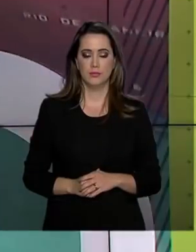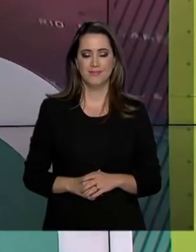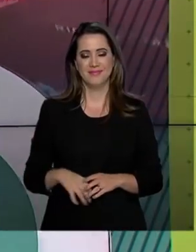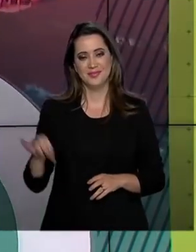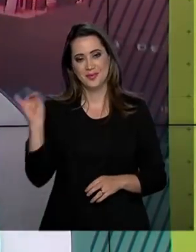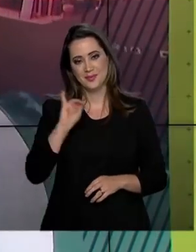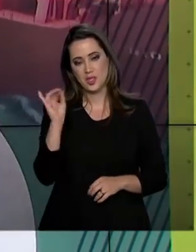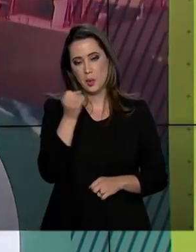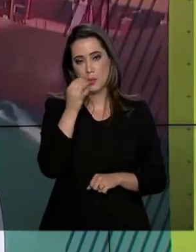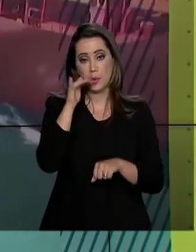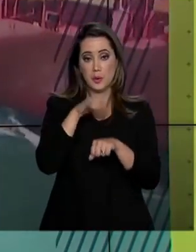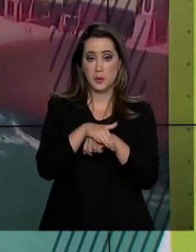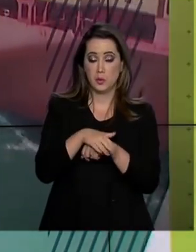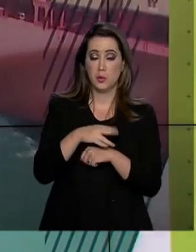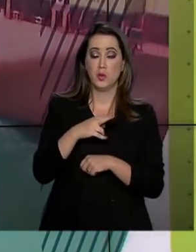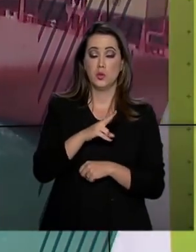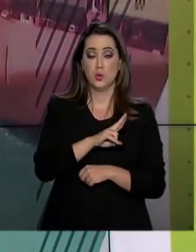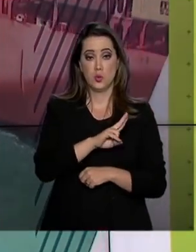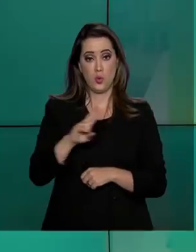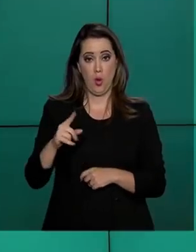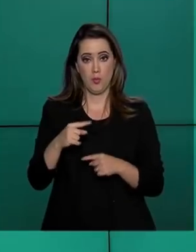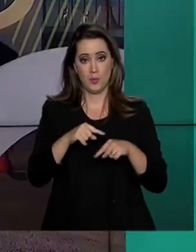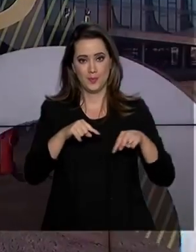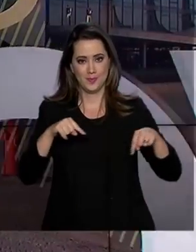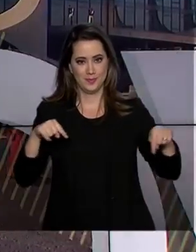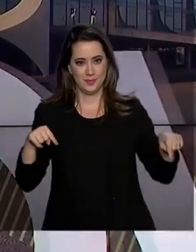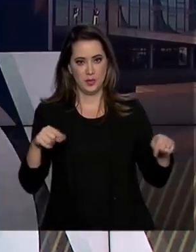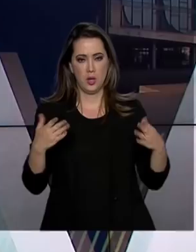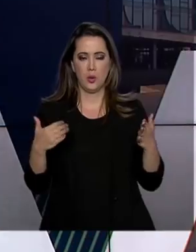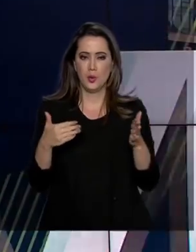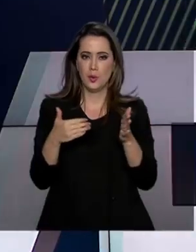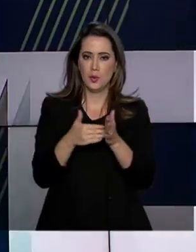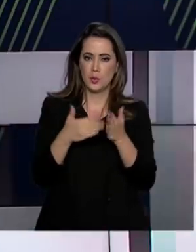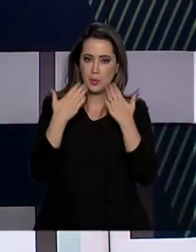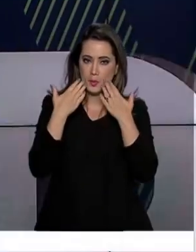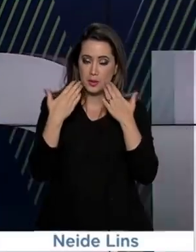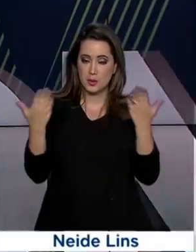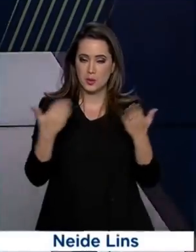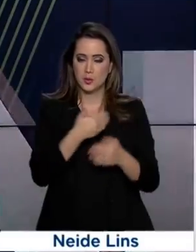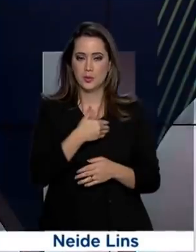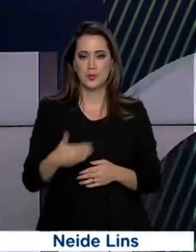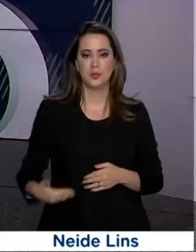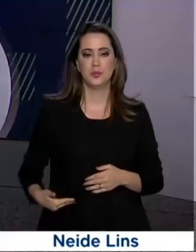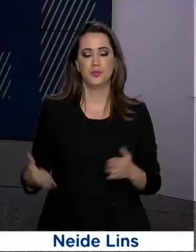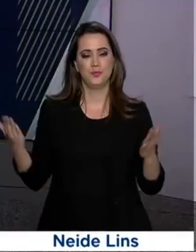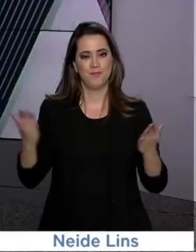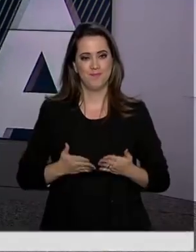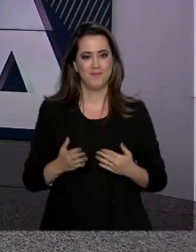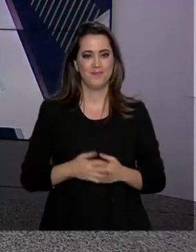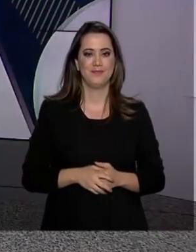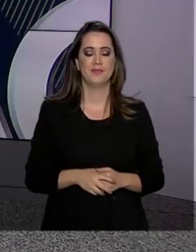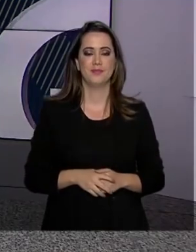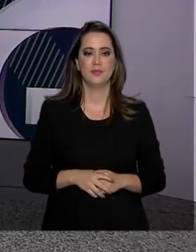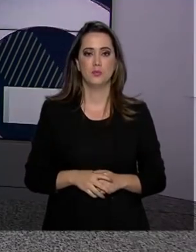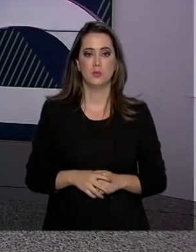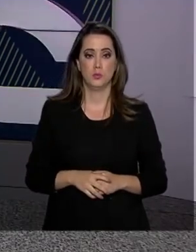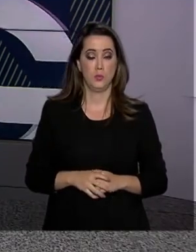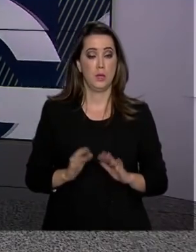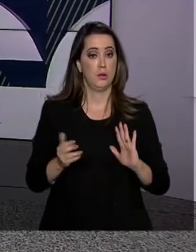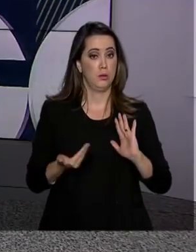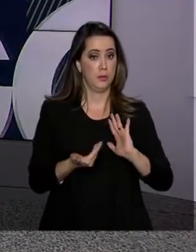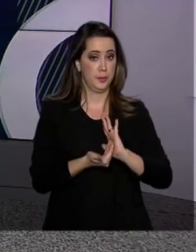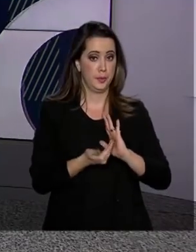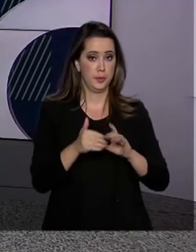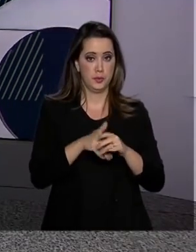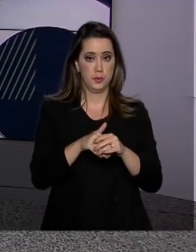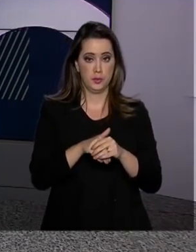Olá, boa noite. Eu sou Roberto Camargo e estamos no ar com a última edição de hoje do Governo Agora. A Câmara dos Deputados